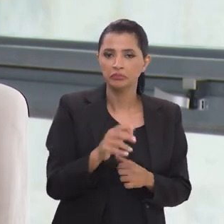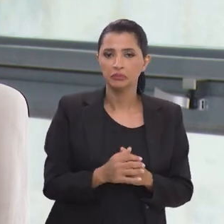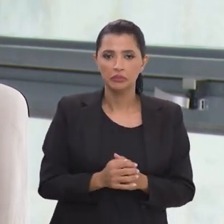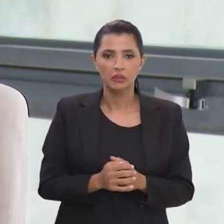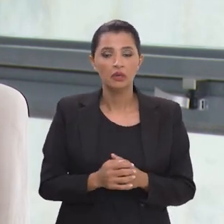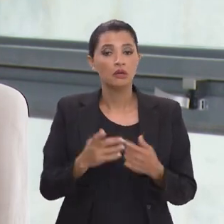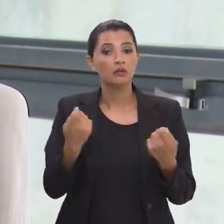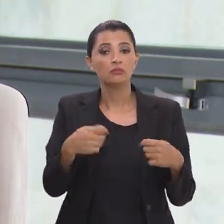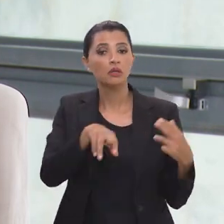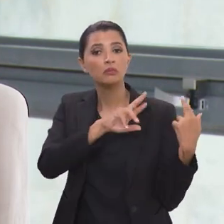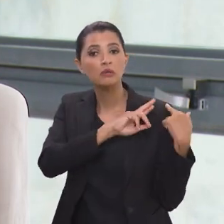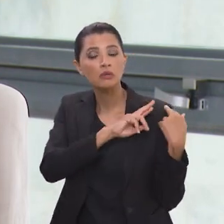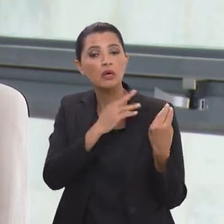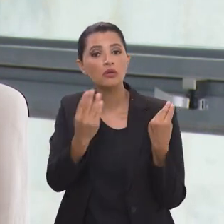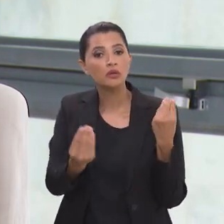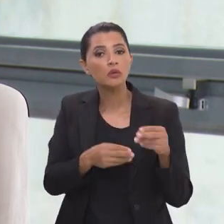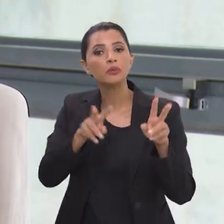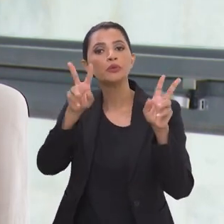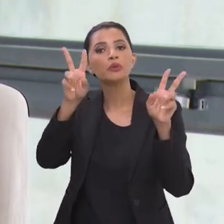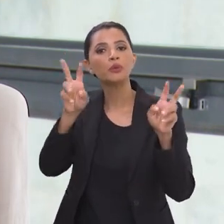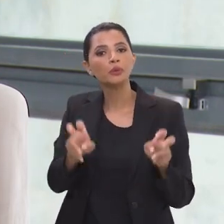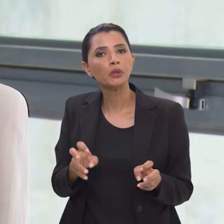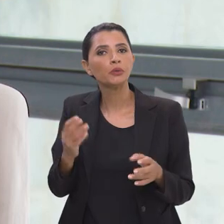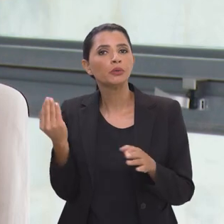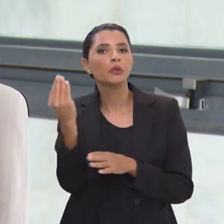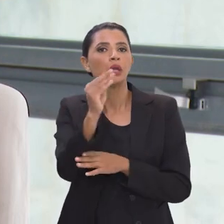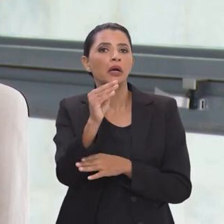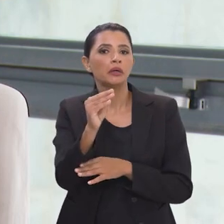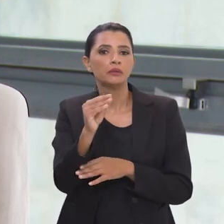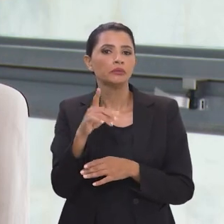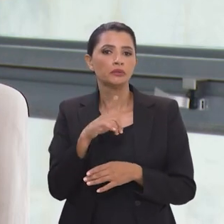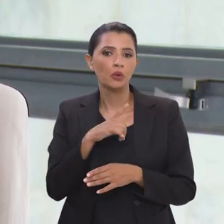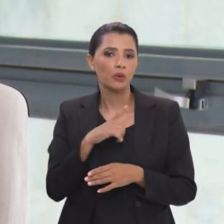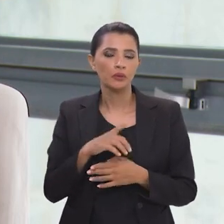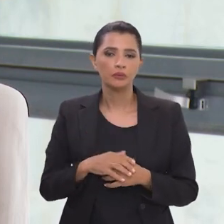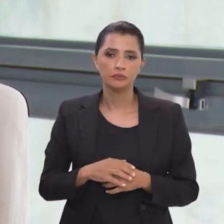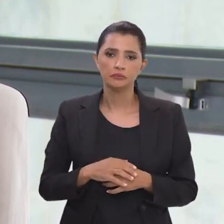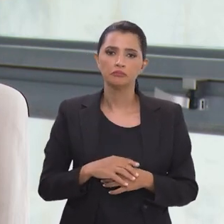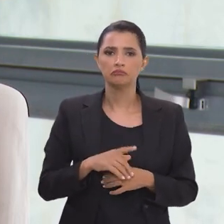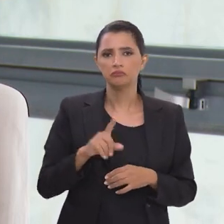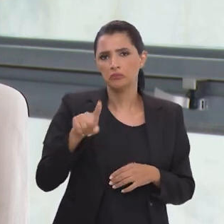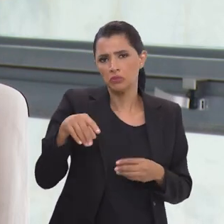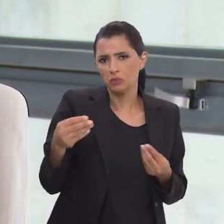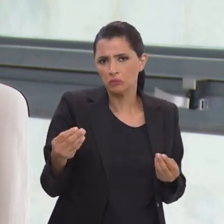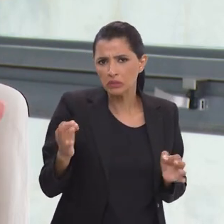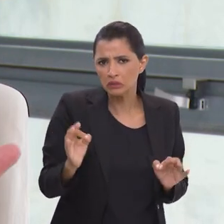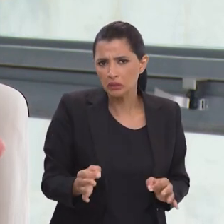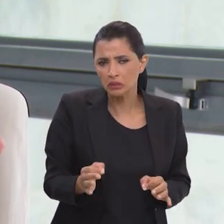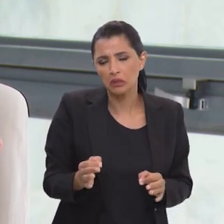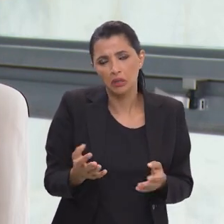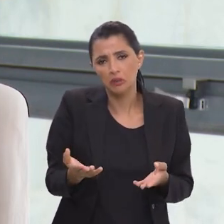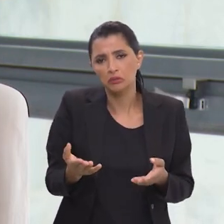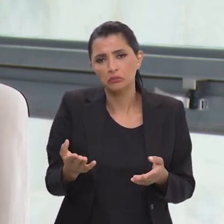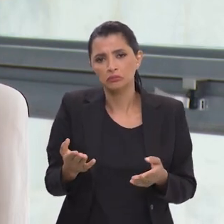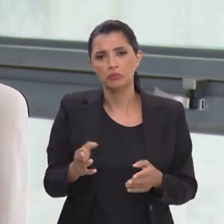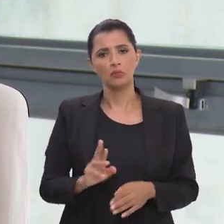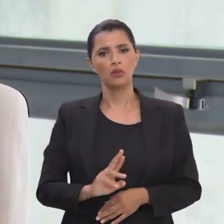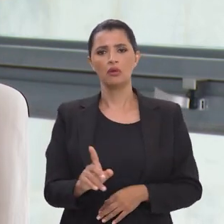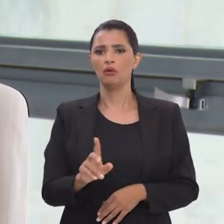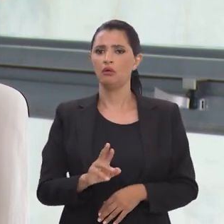cumprir eles não tem nenhuma responsabilidade sobre o conteúdo que eles veiculam é razoável isso